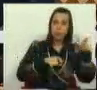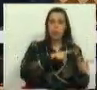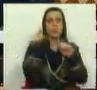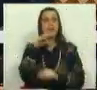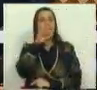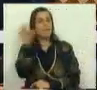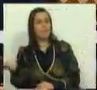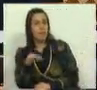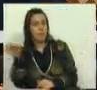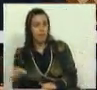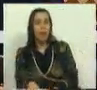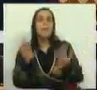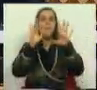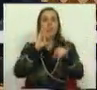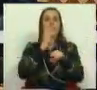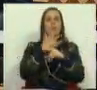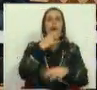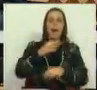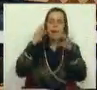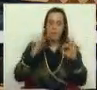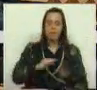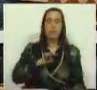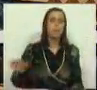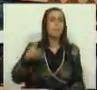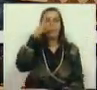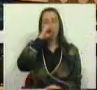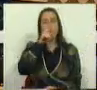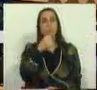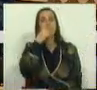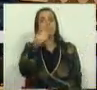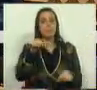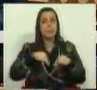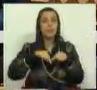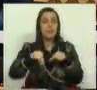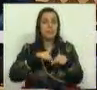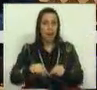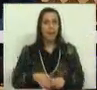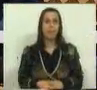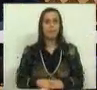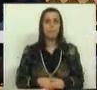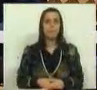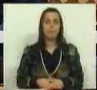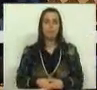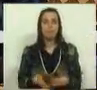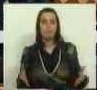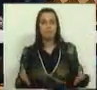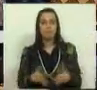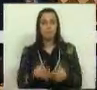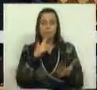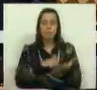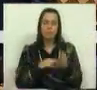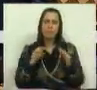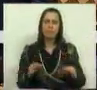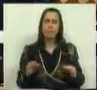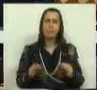quer para as famílias. Mas há outra afirmação, Sr. Primeiro-Ministro, que o Sr. preferiu esta semana. É que, no fundo,